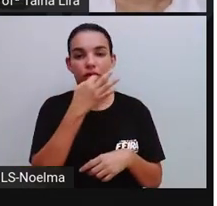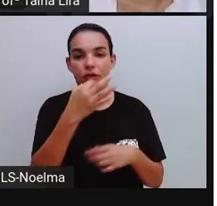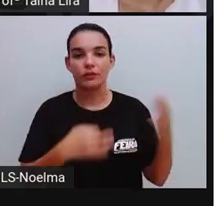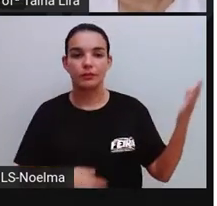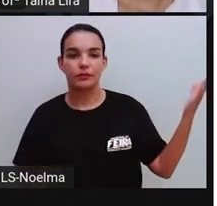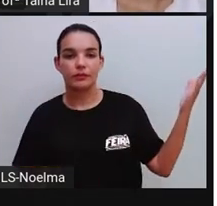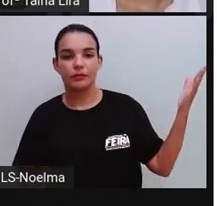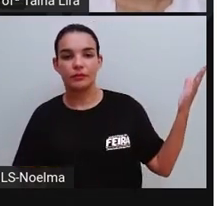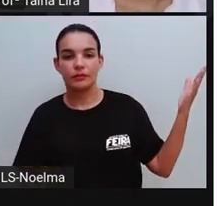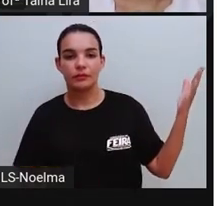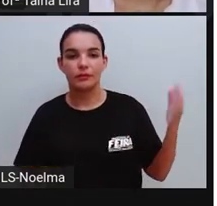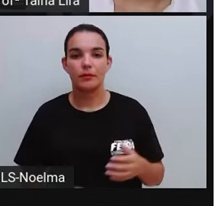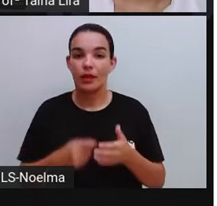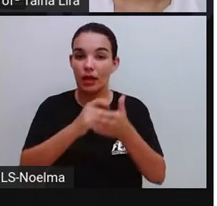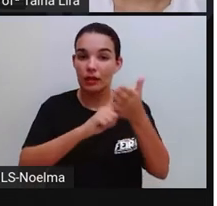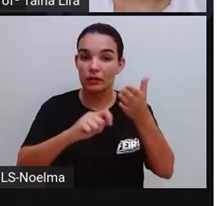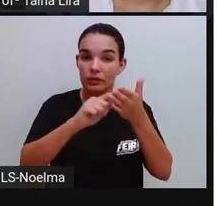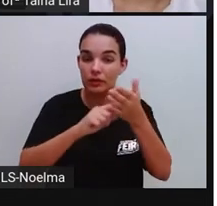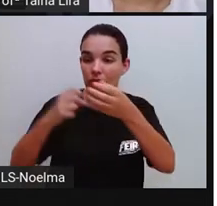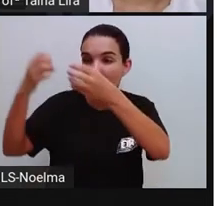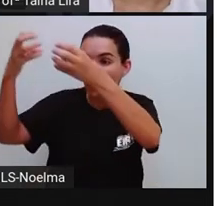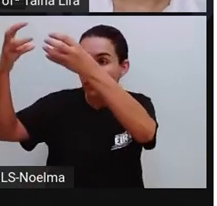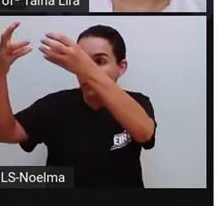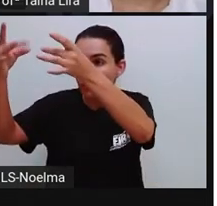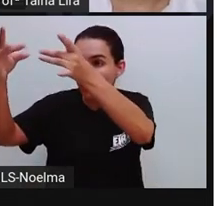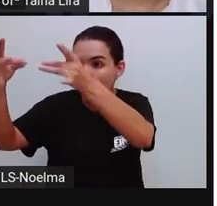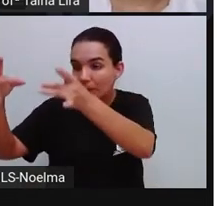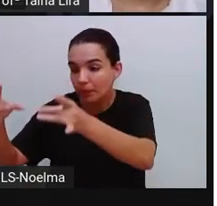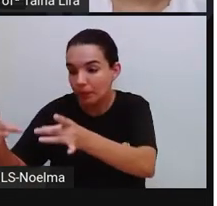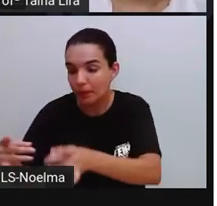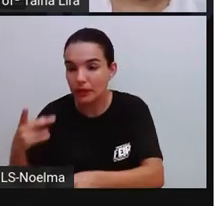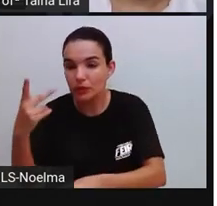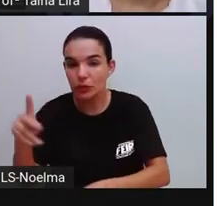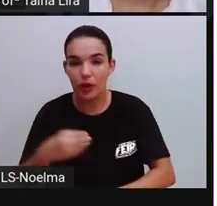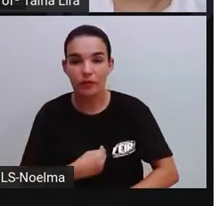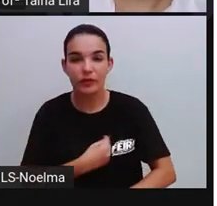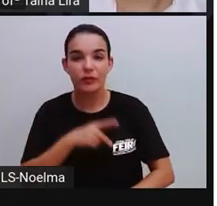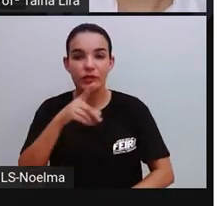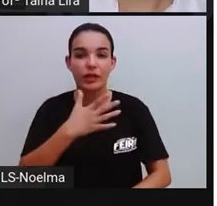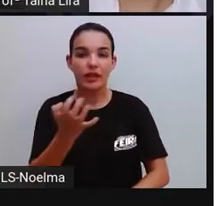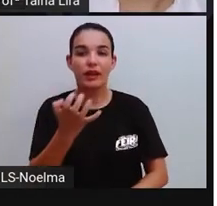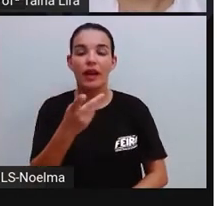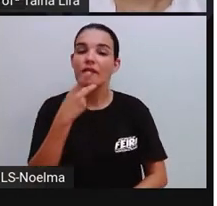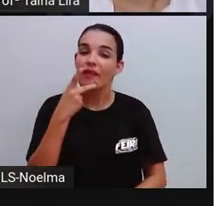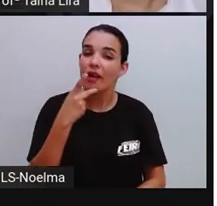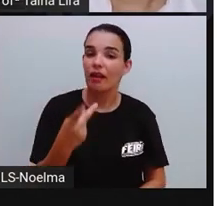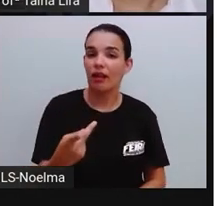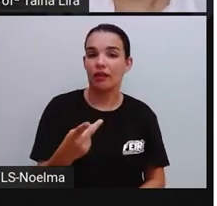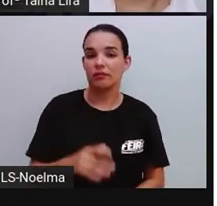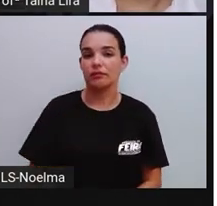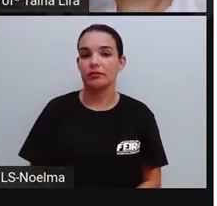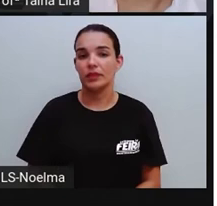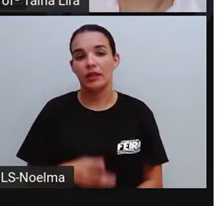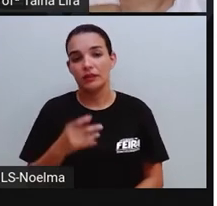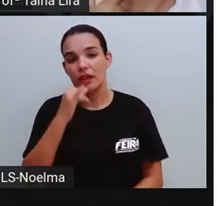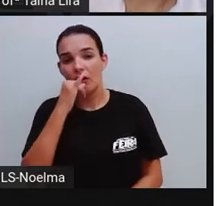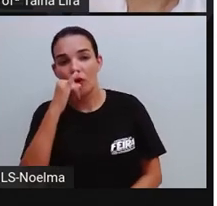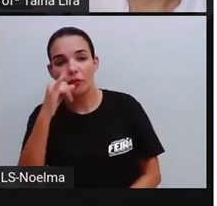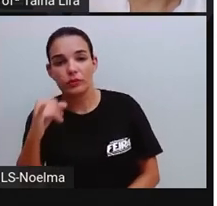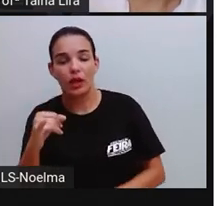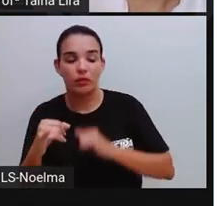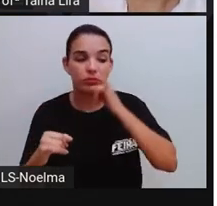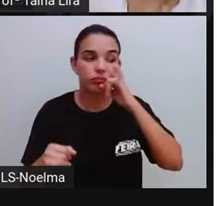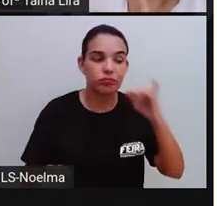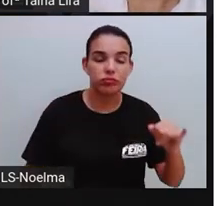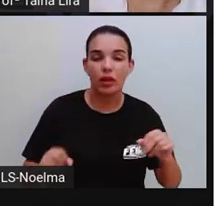Então, escreva os fatos de sua vida que você gostaria de contar. Ou, se você for escrever aí,